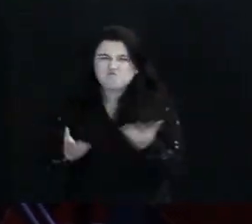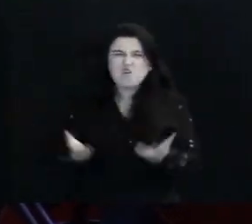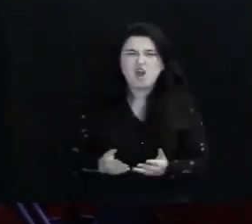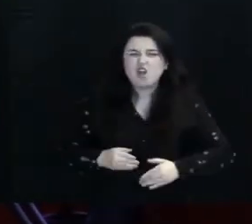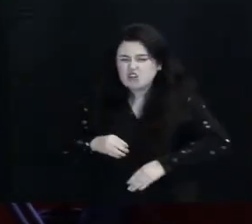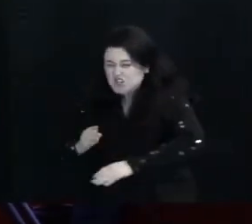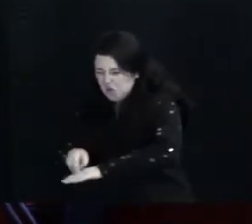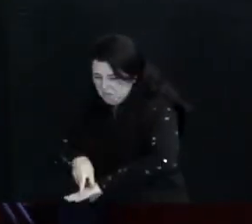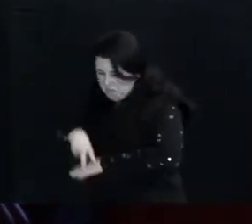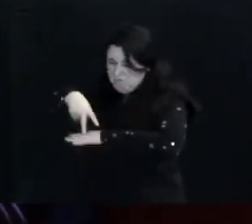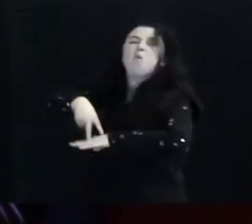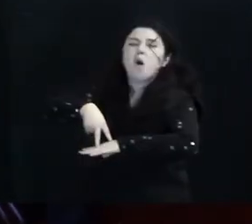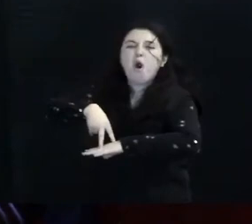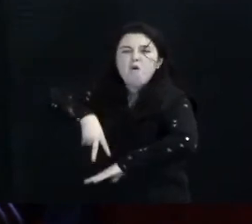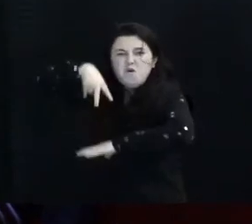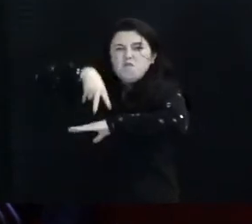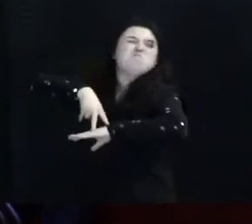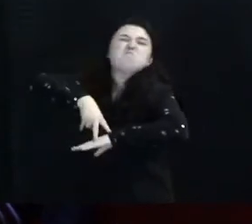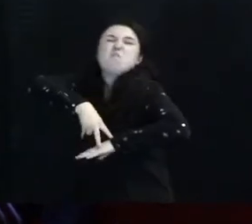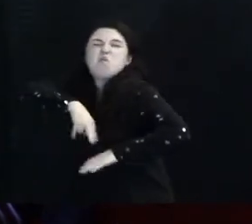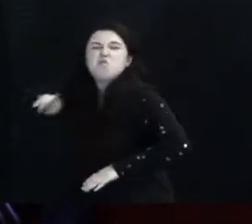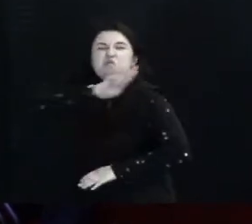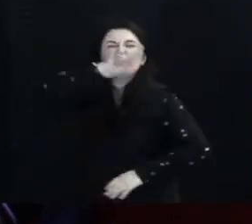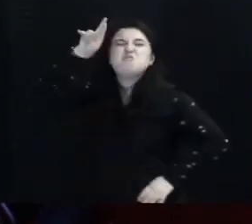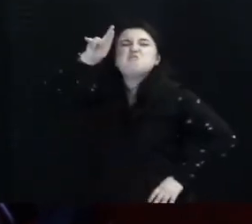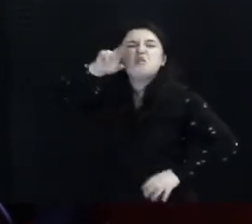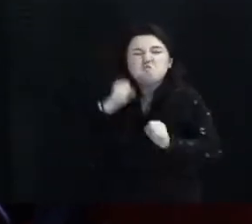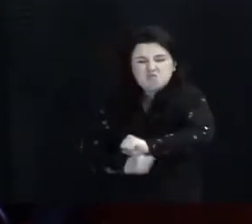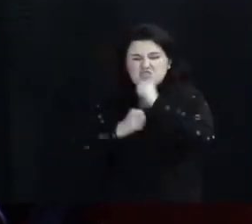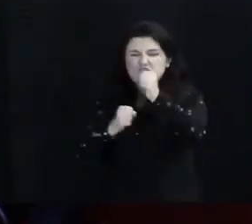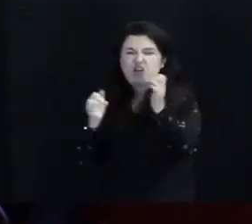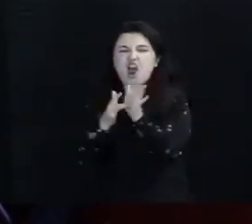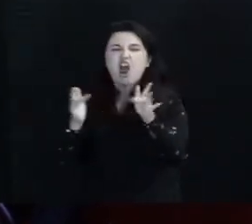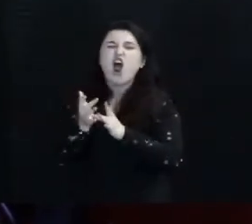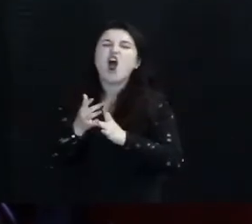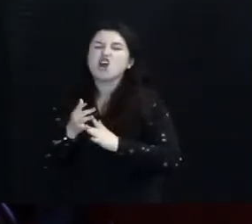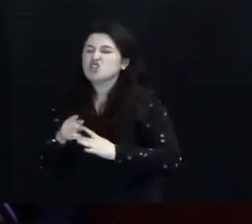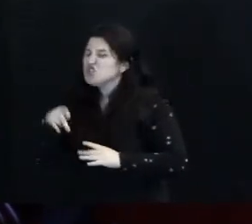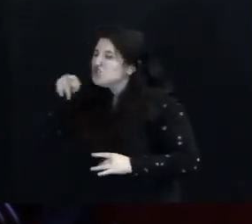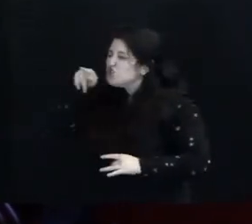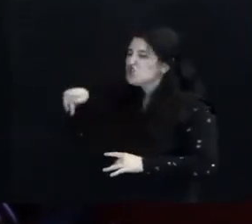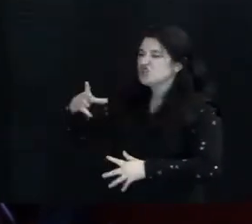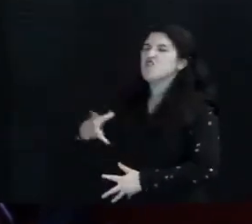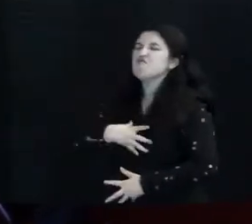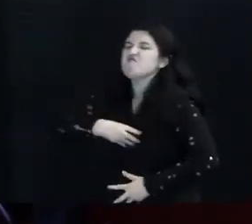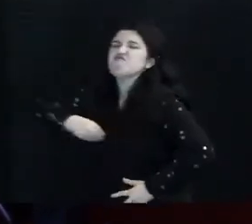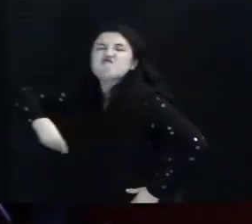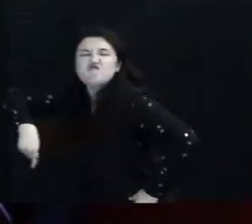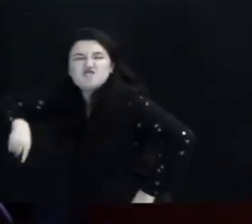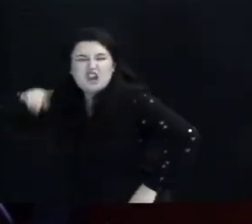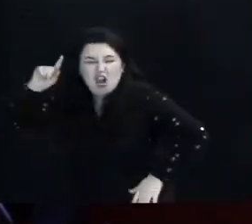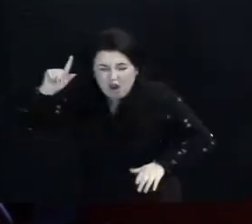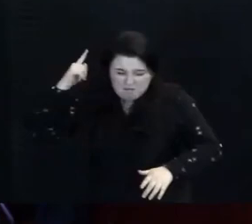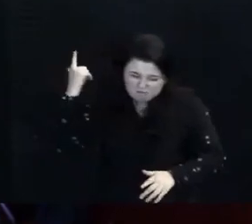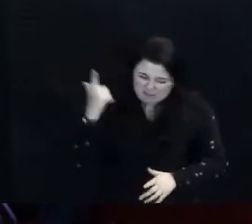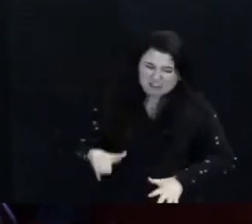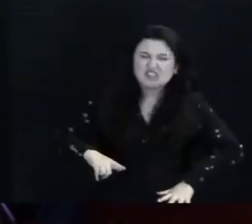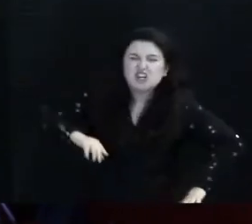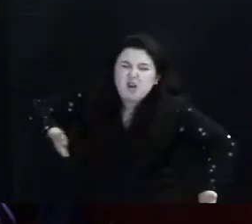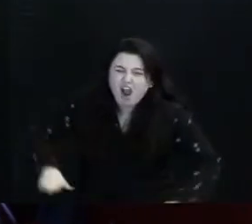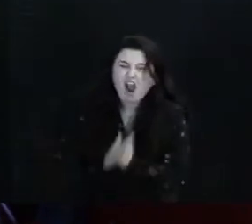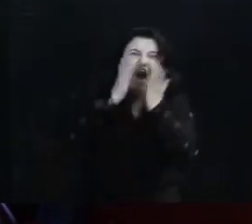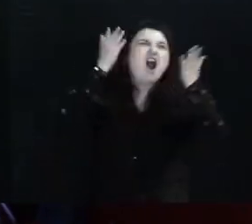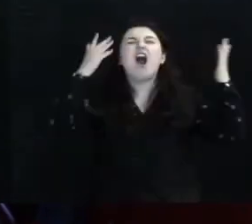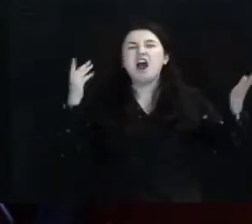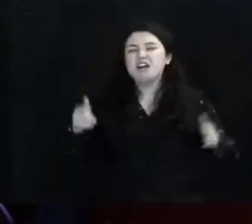Levante-o no nome poderoso de Jesus Marca o teu filho com mais esse milagre, Deus Marca, Senhor,